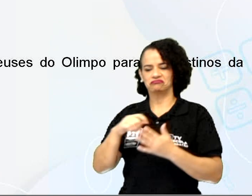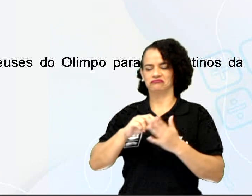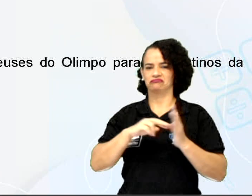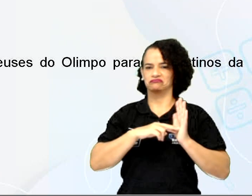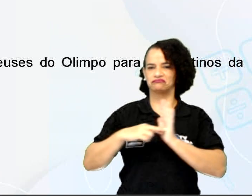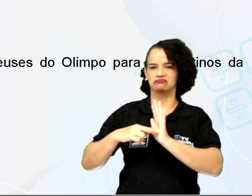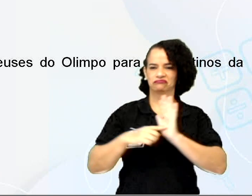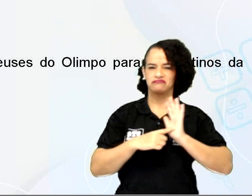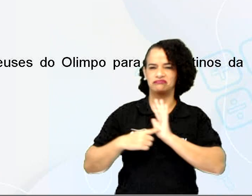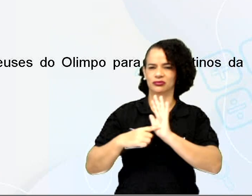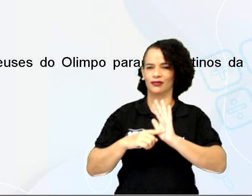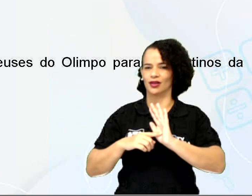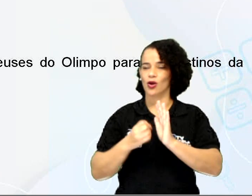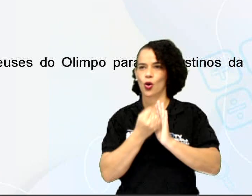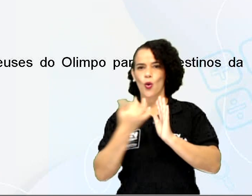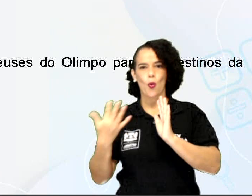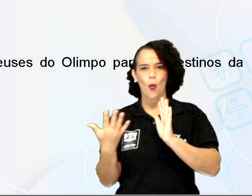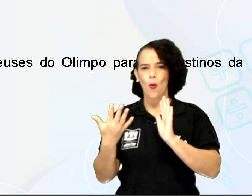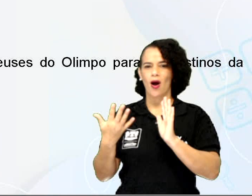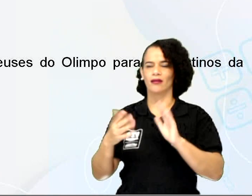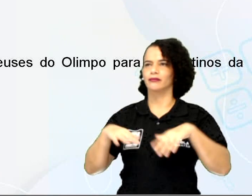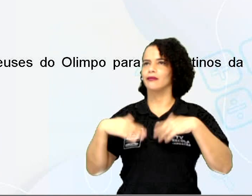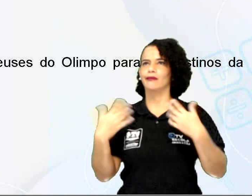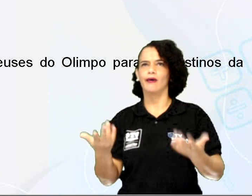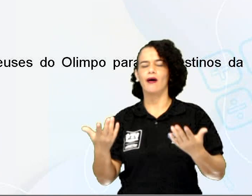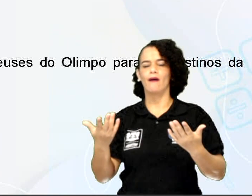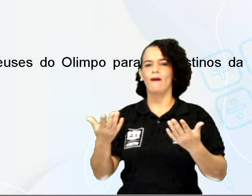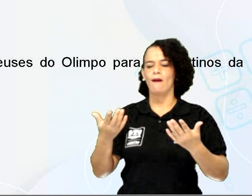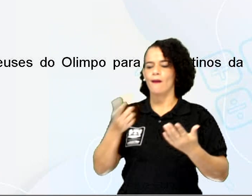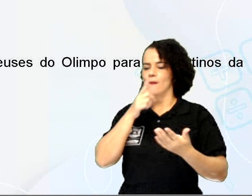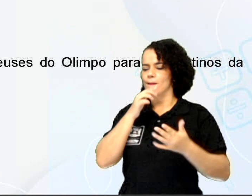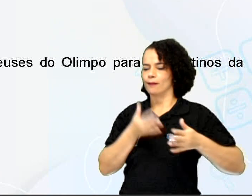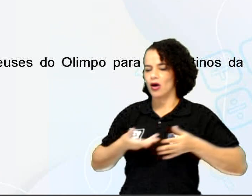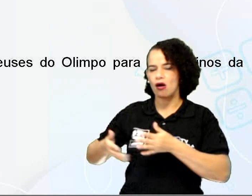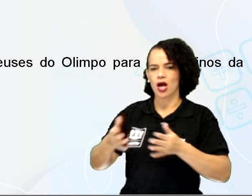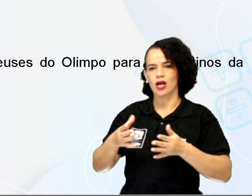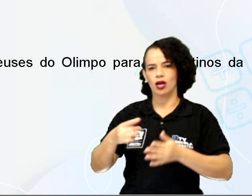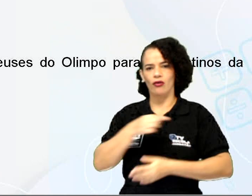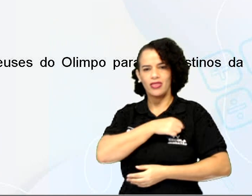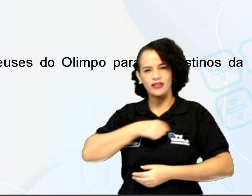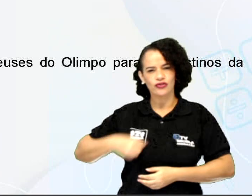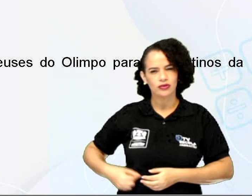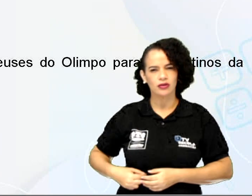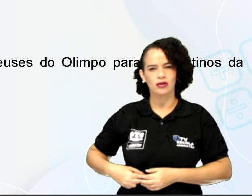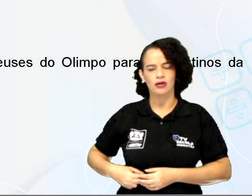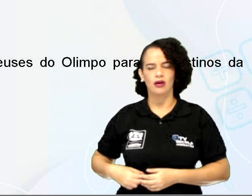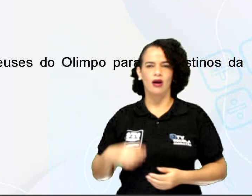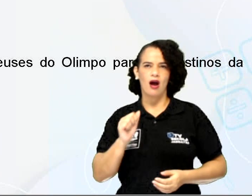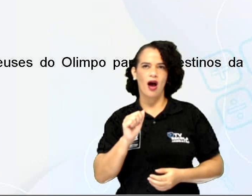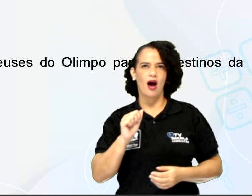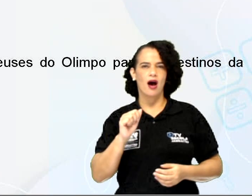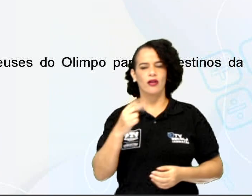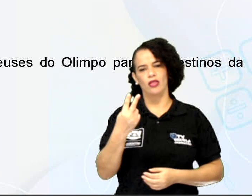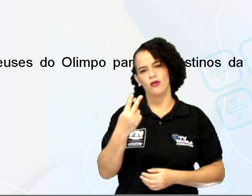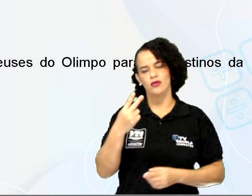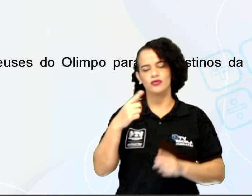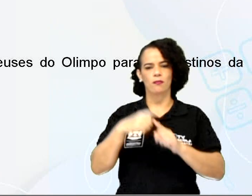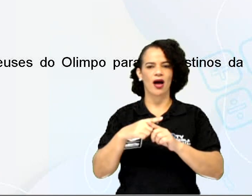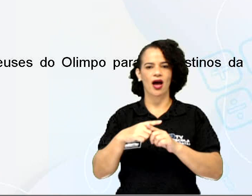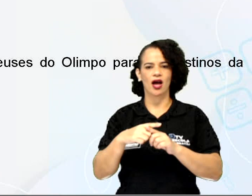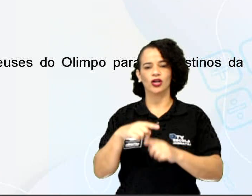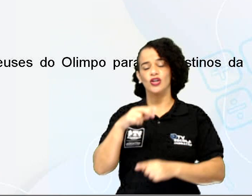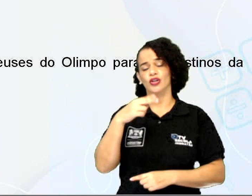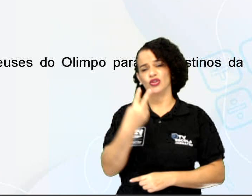orações? Qual é o maior rio da China? A2 mais 2AB igual a quanto?